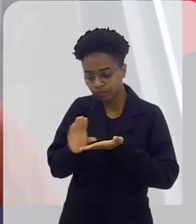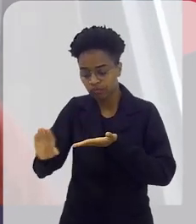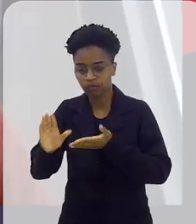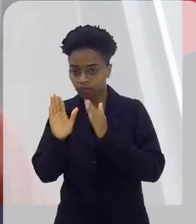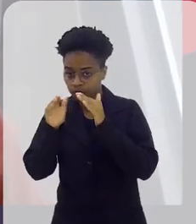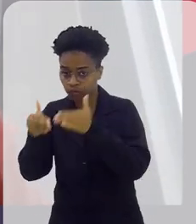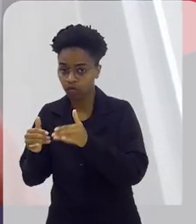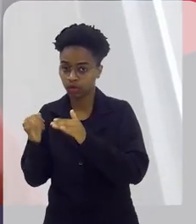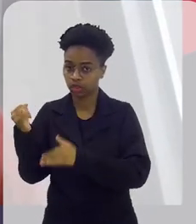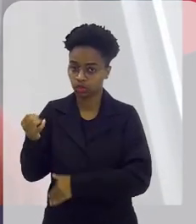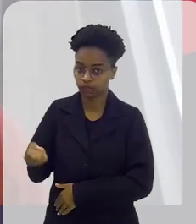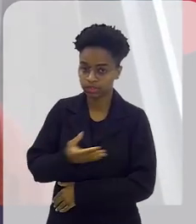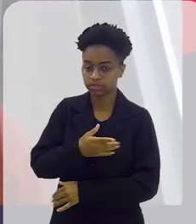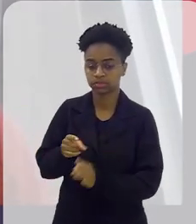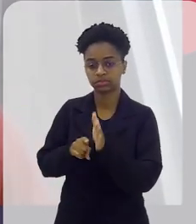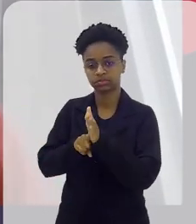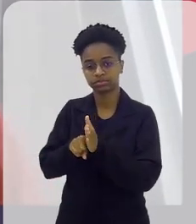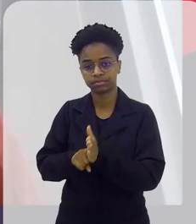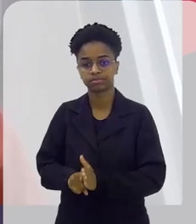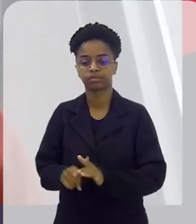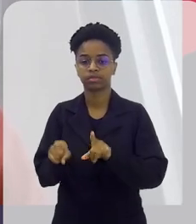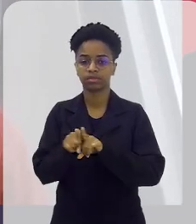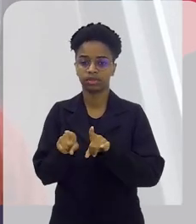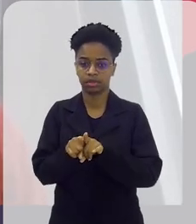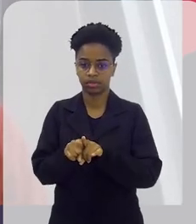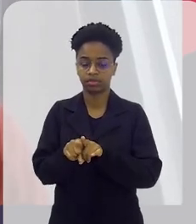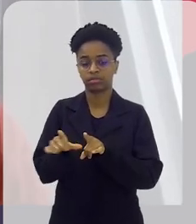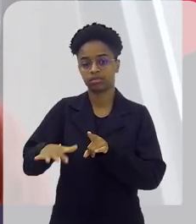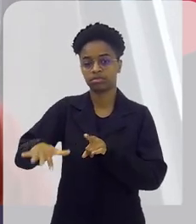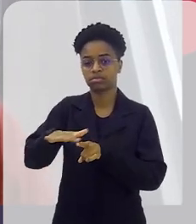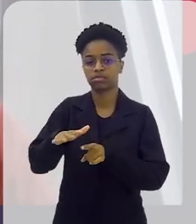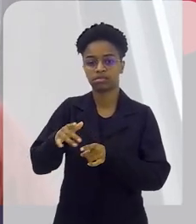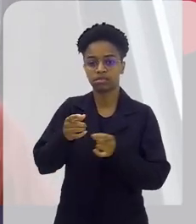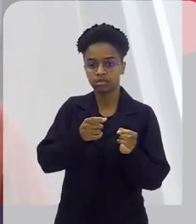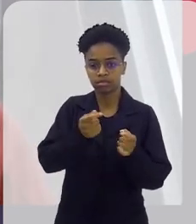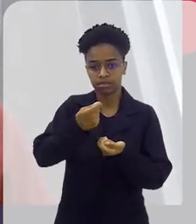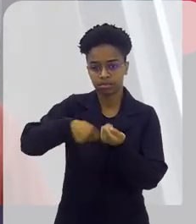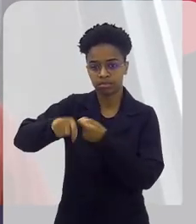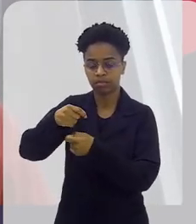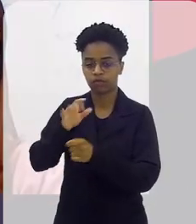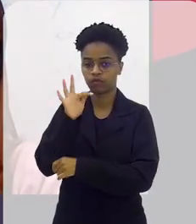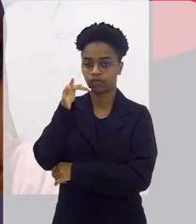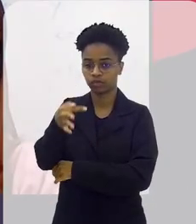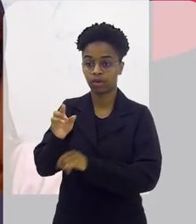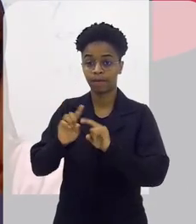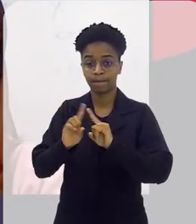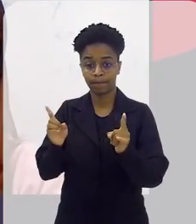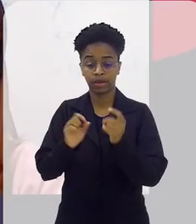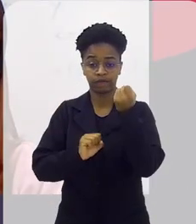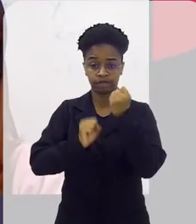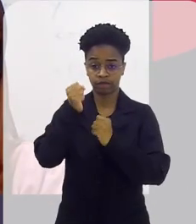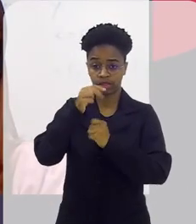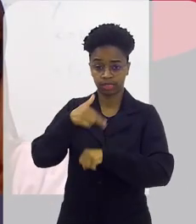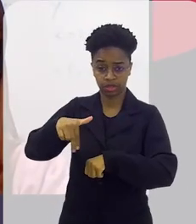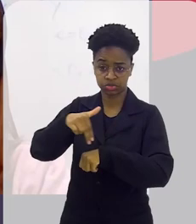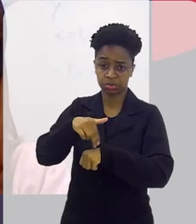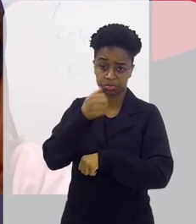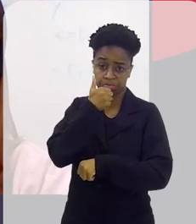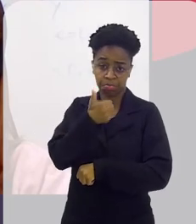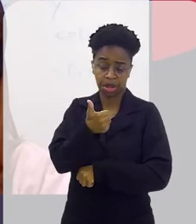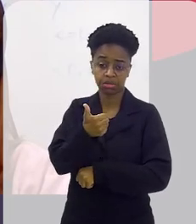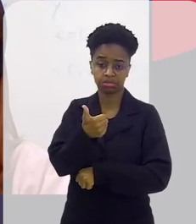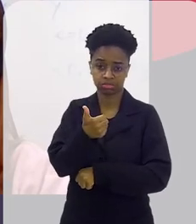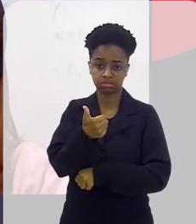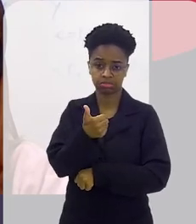inovação e uma pesquisa voltado ao mercado futuro. Mas a indústria nacional está muito